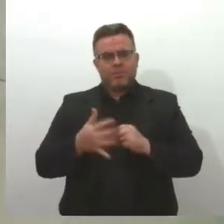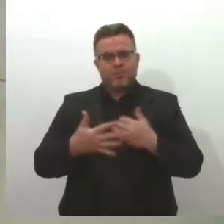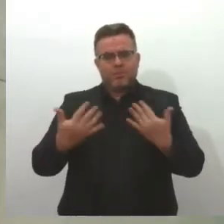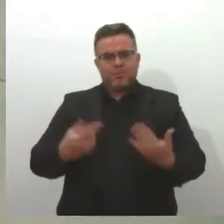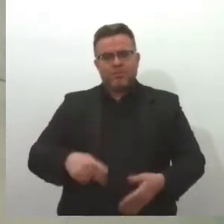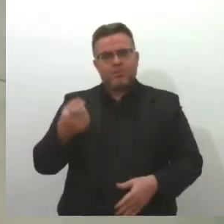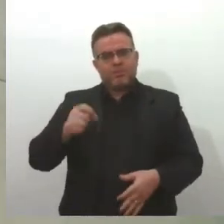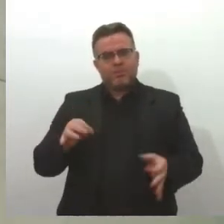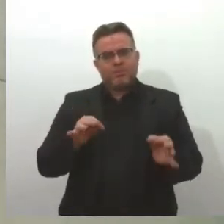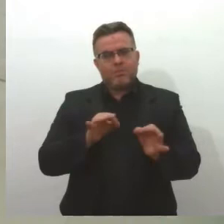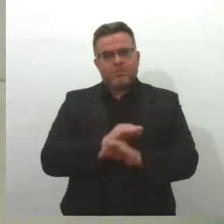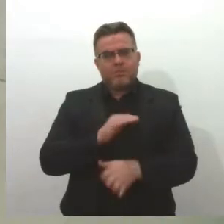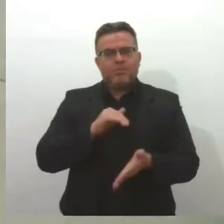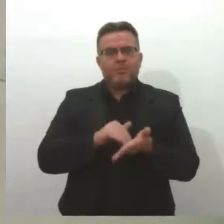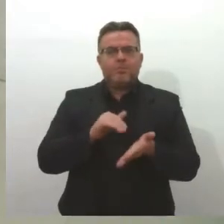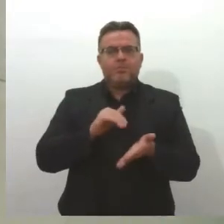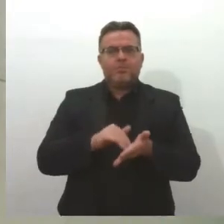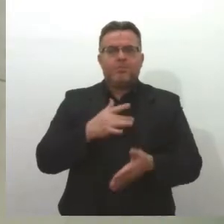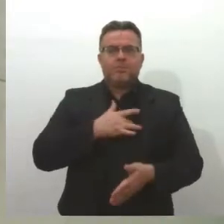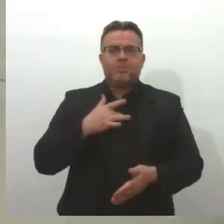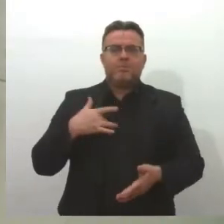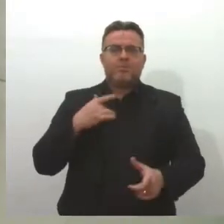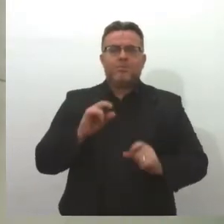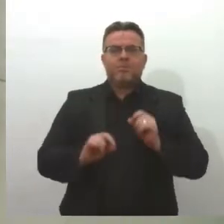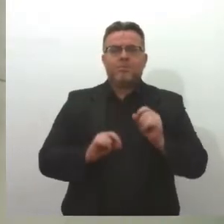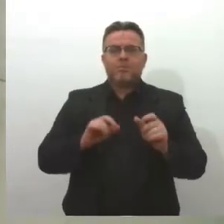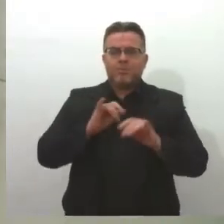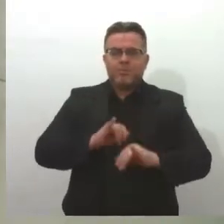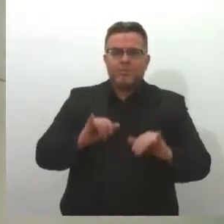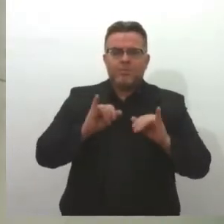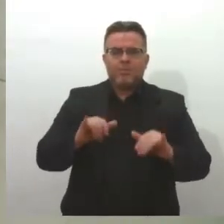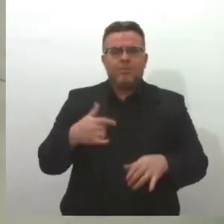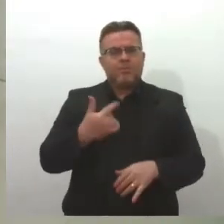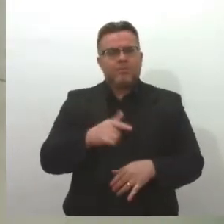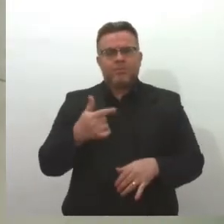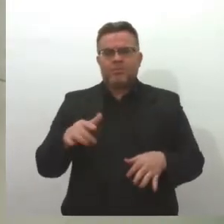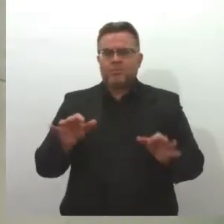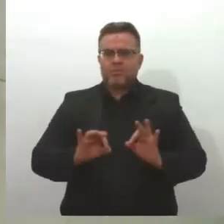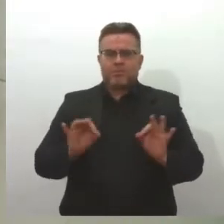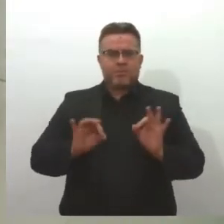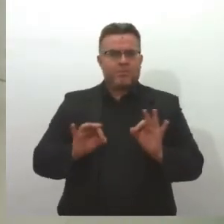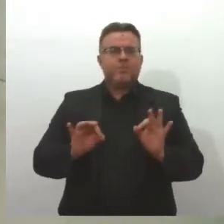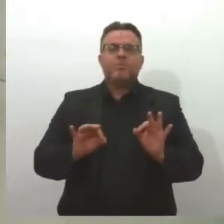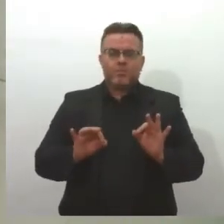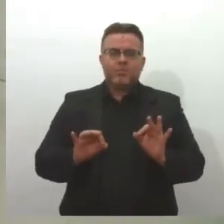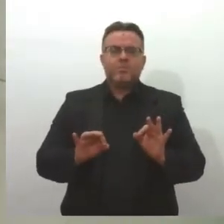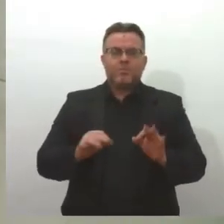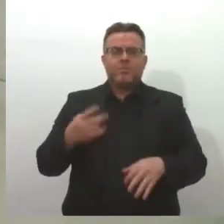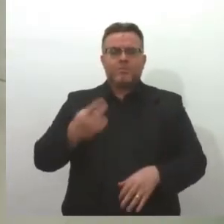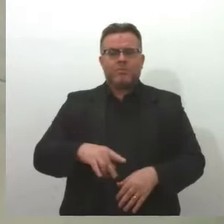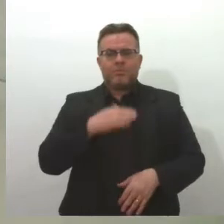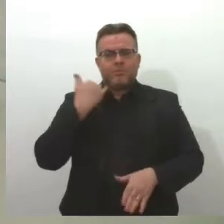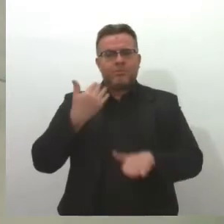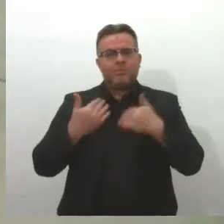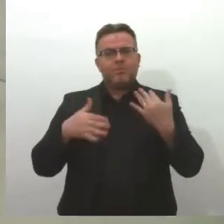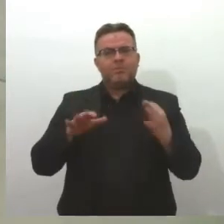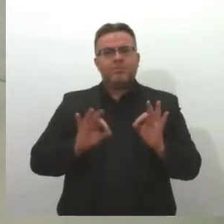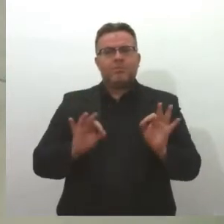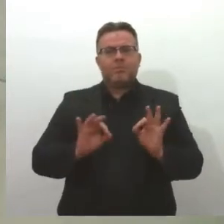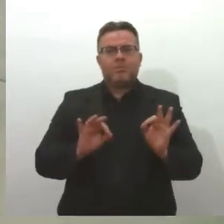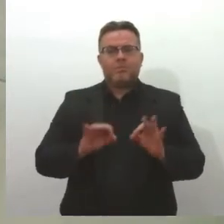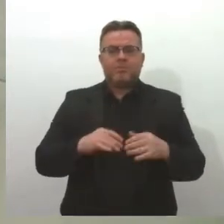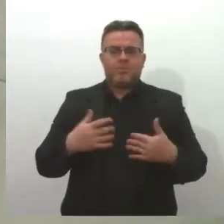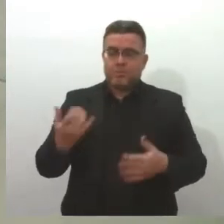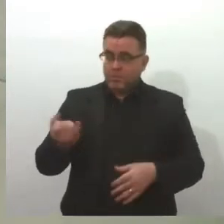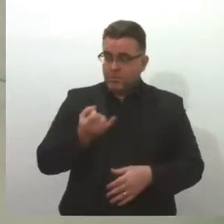Sergipe. A Secretaria de Estado da Saúde informou que não houve óbito por Covid-19 em Sergipe. importante,